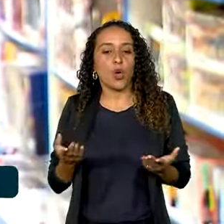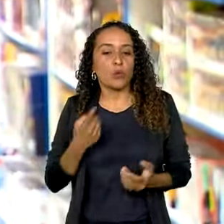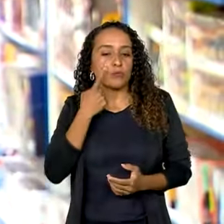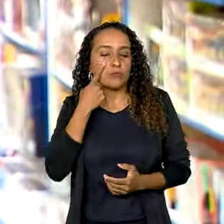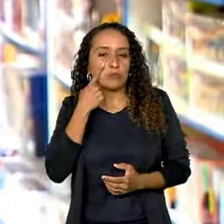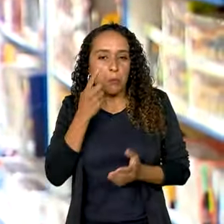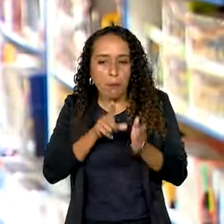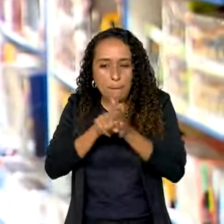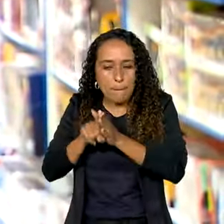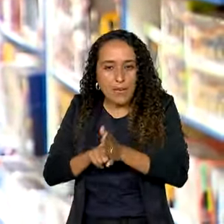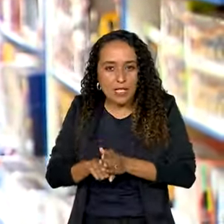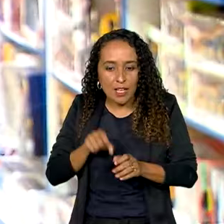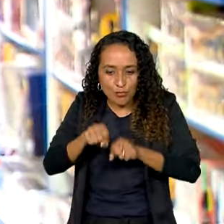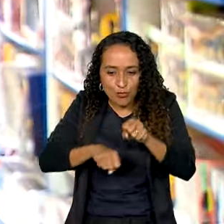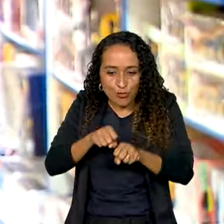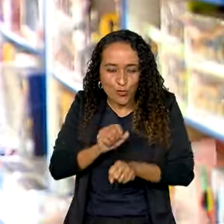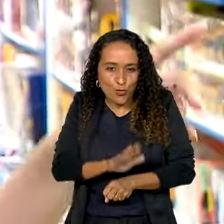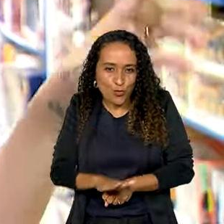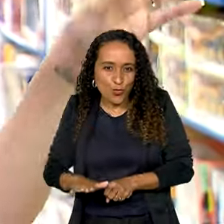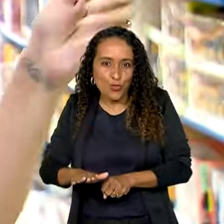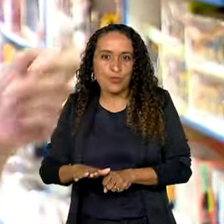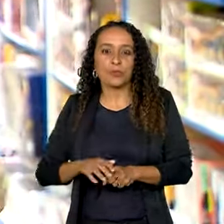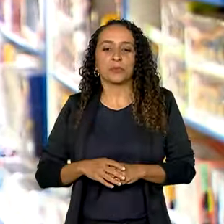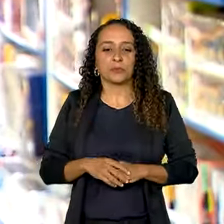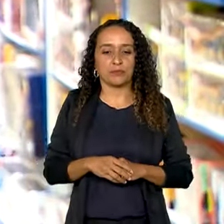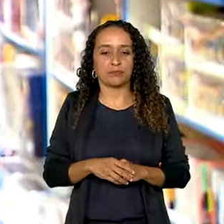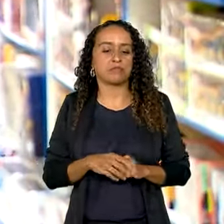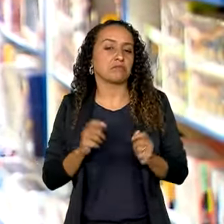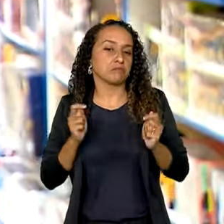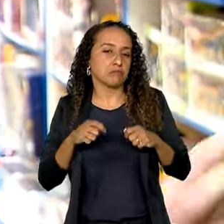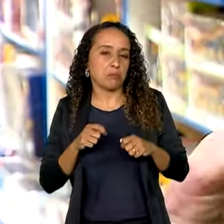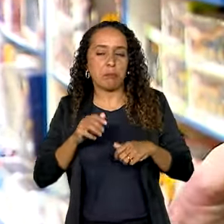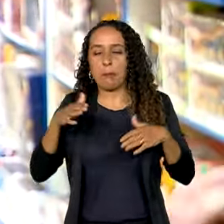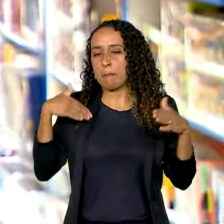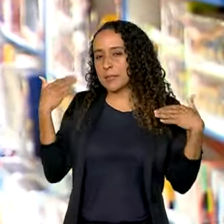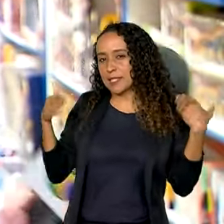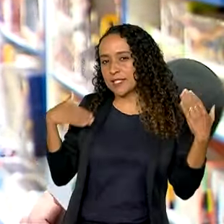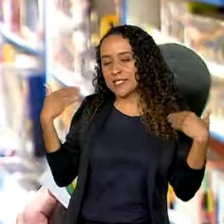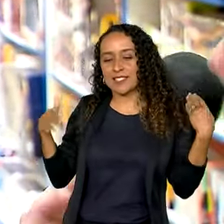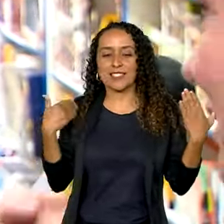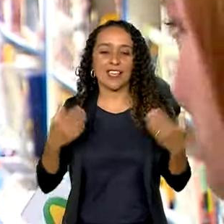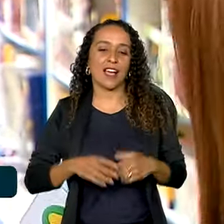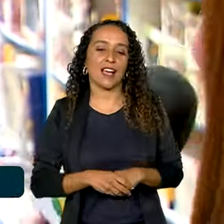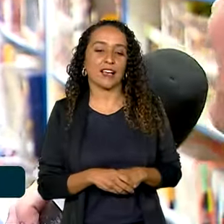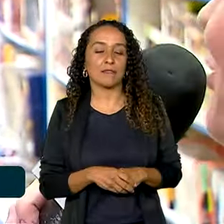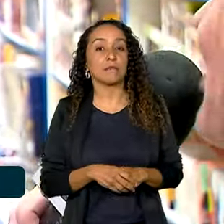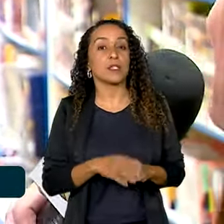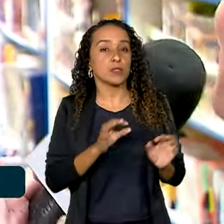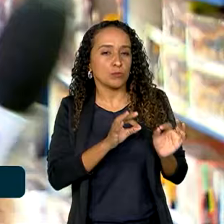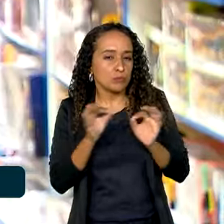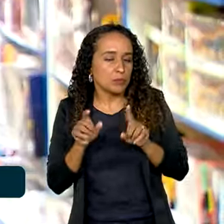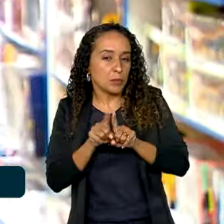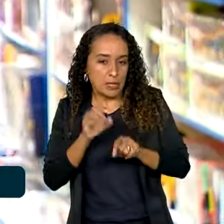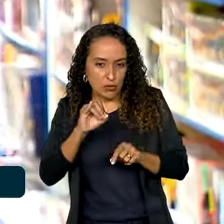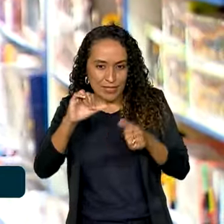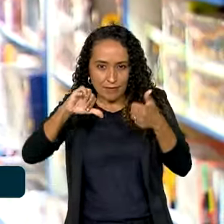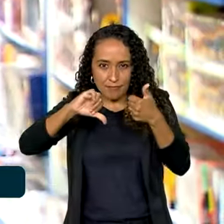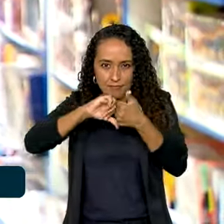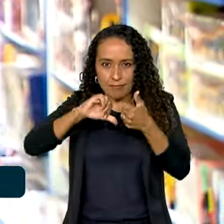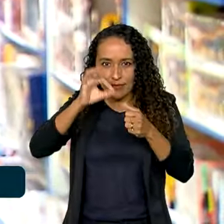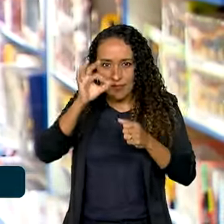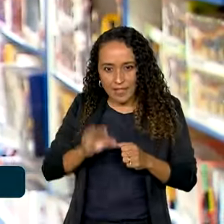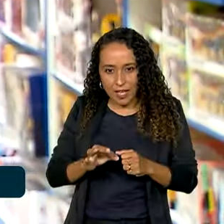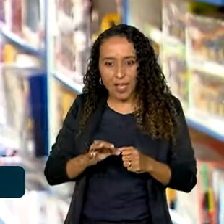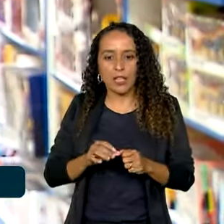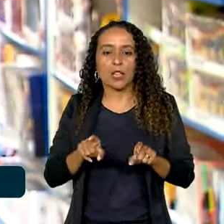um velotrol para ela, esses carrinhos assim que dá para passear. E ela está olhando também, está tudo certificado? Sim, a